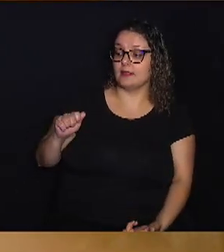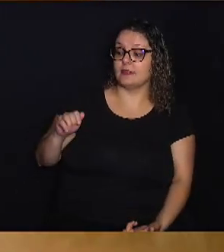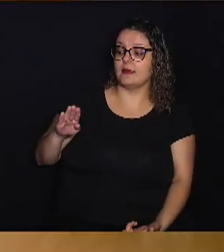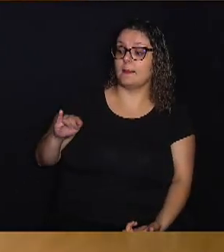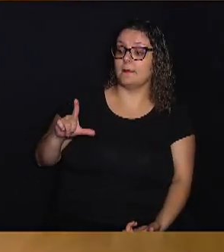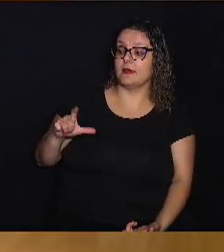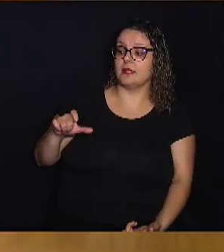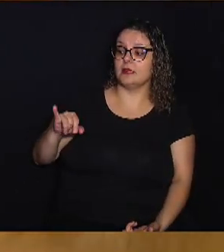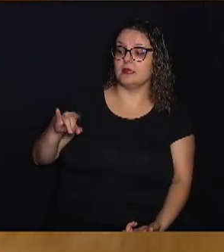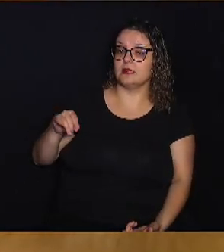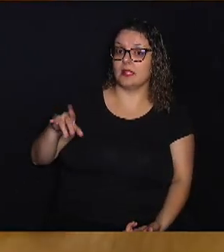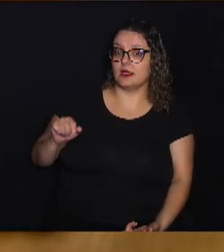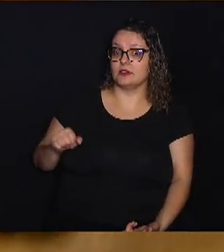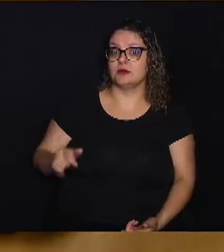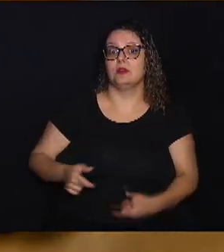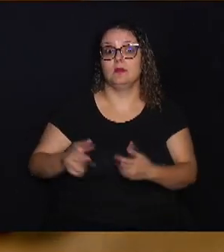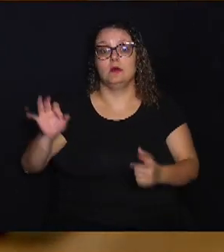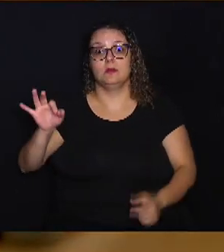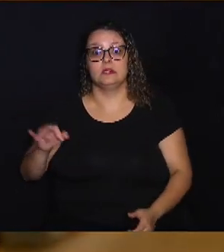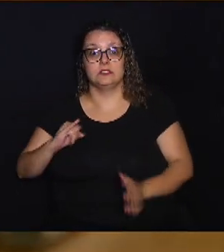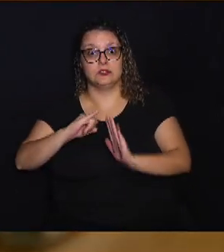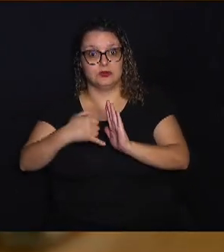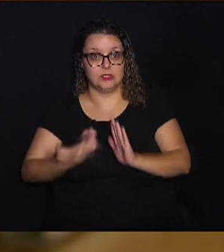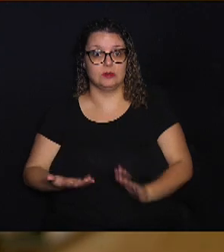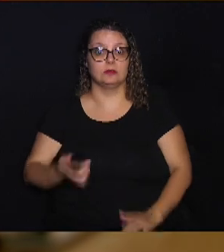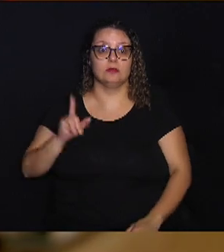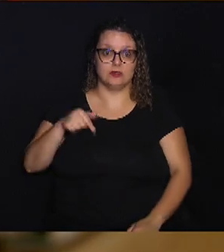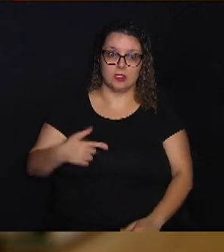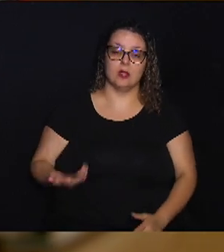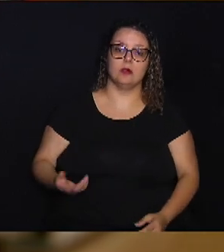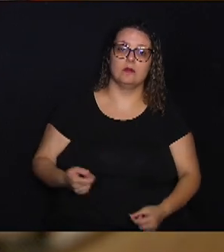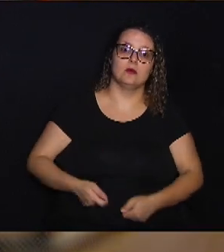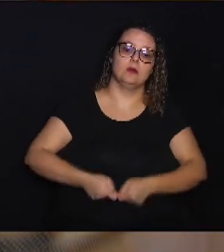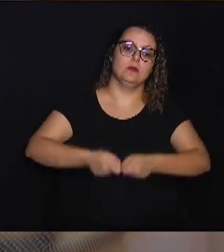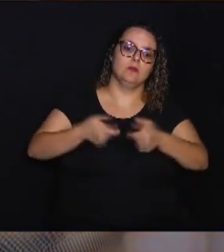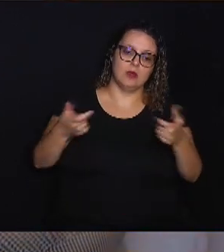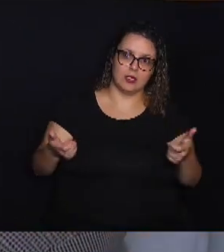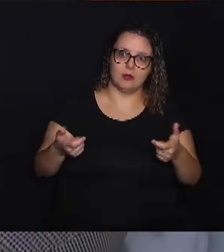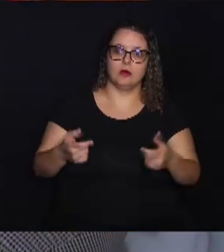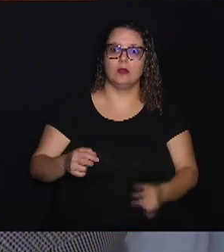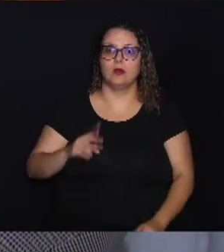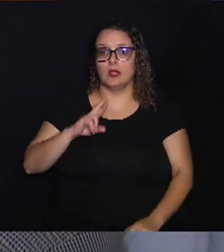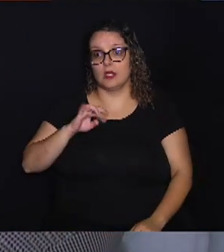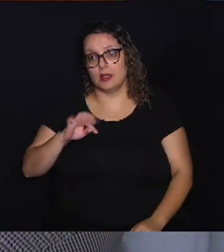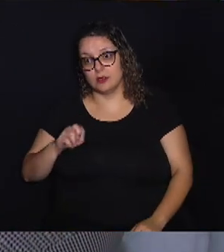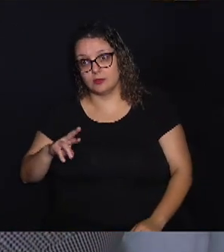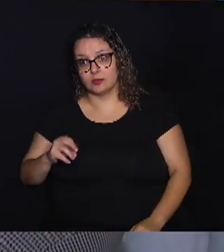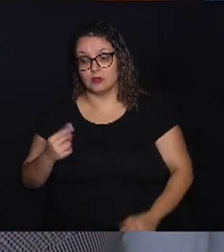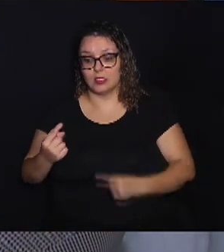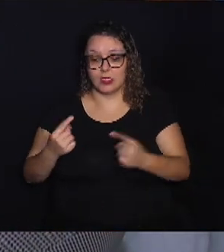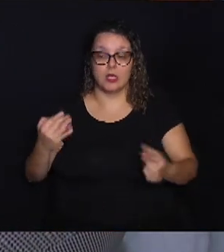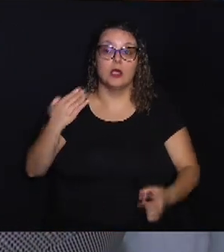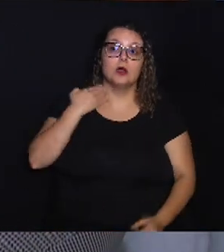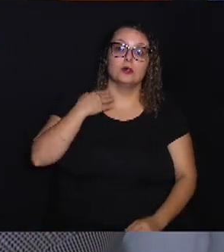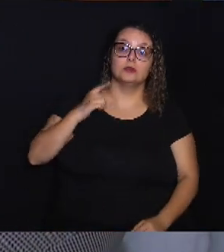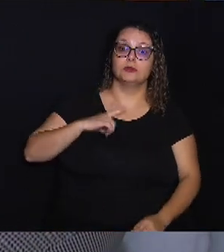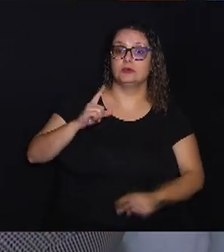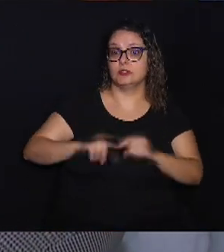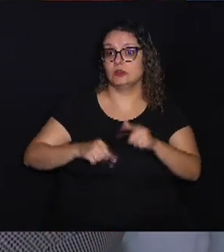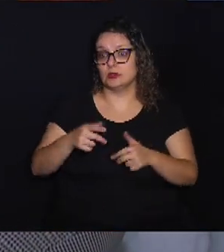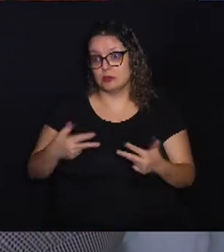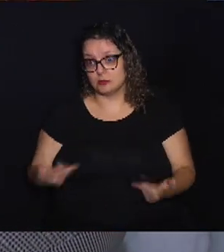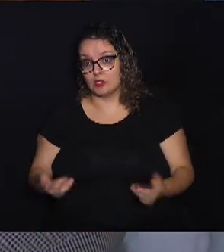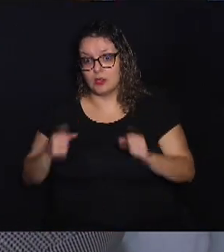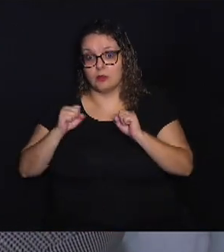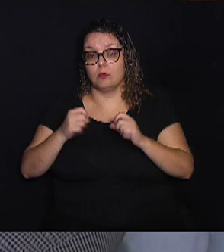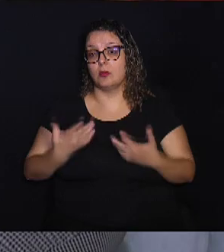pela maior porcentagem na taxa de juros. Que isso vai trazer um maior retorno. Então, cada banco tem o seu produto e